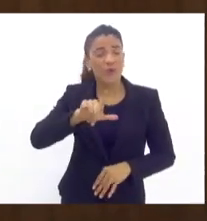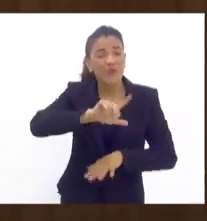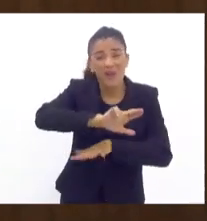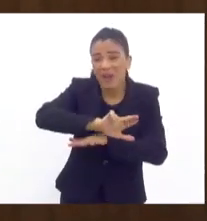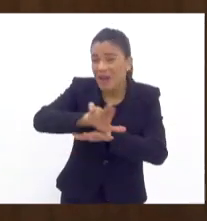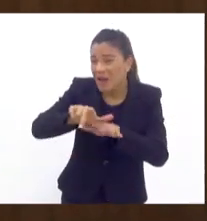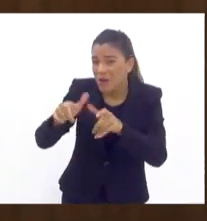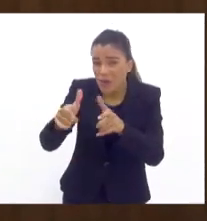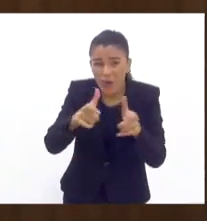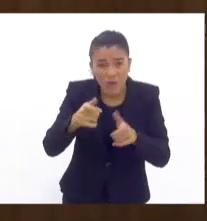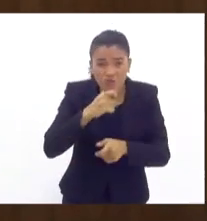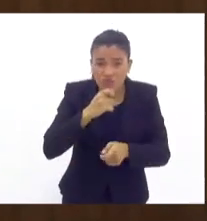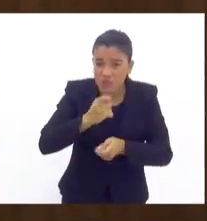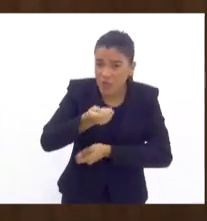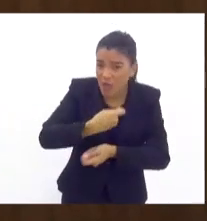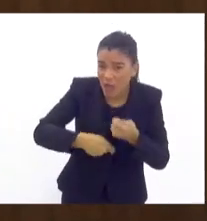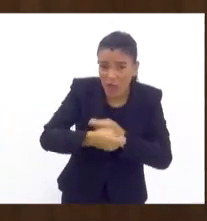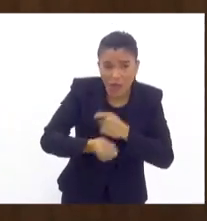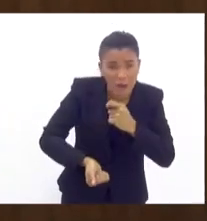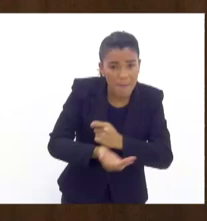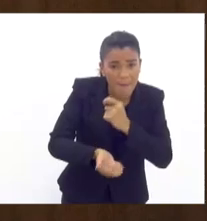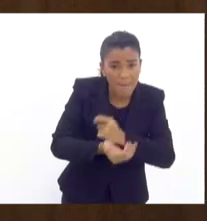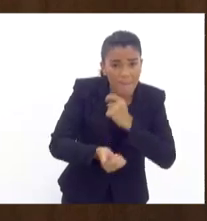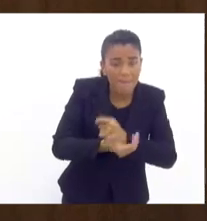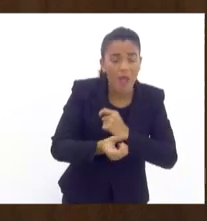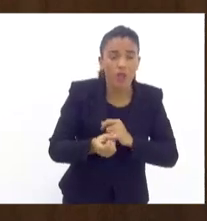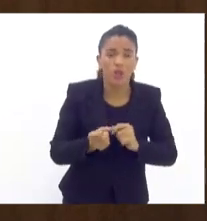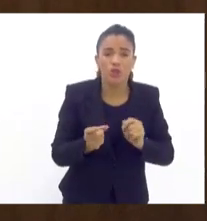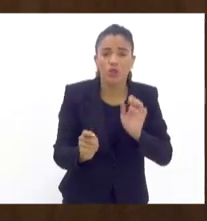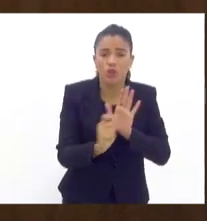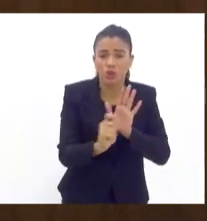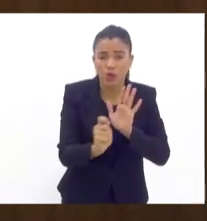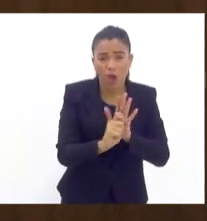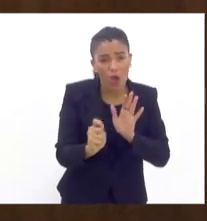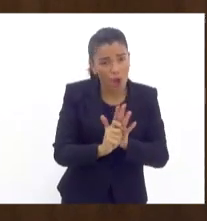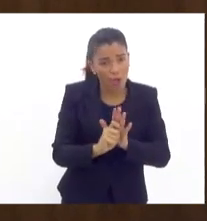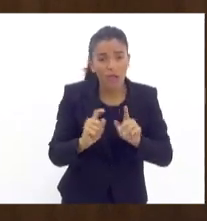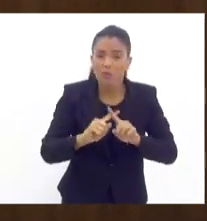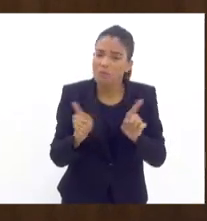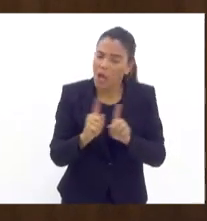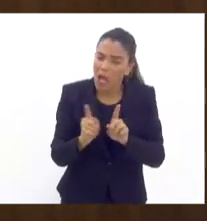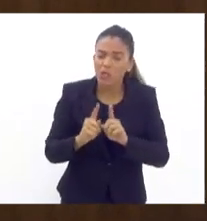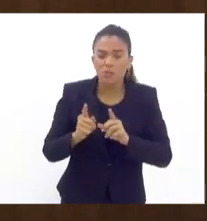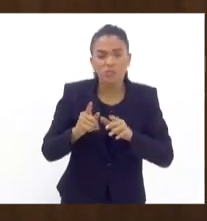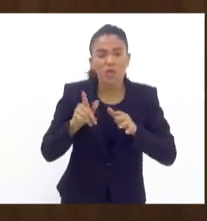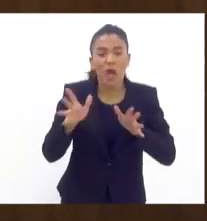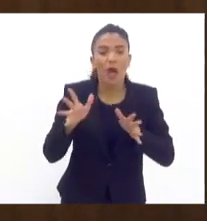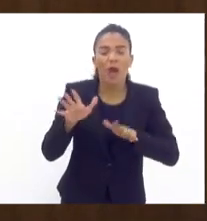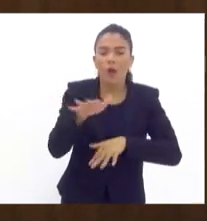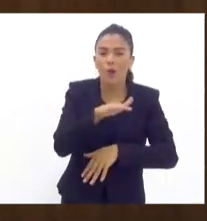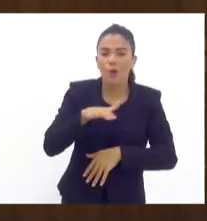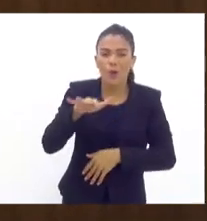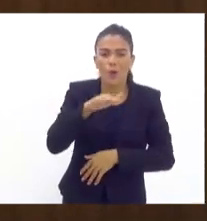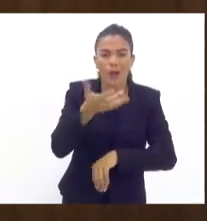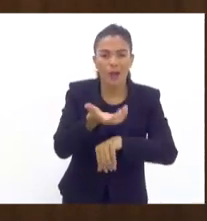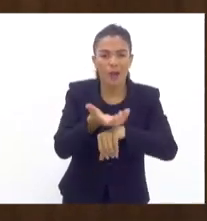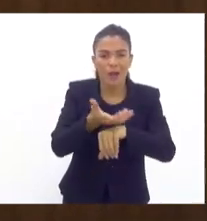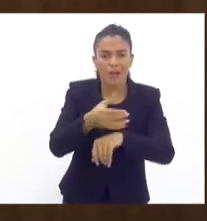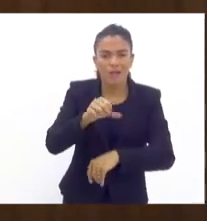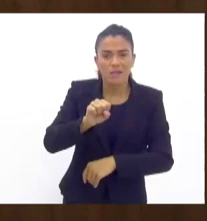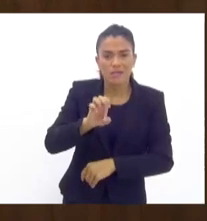tráfico de drogas, e as barricadas estão avançando. Praça Seca, território perdido.